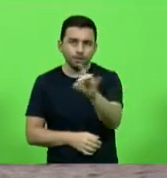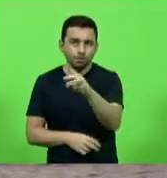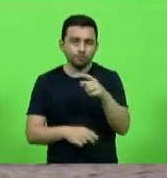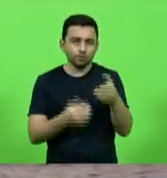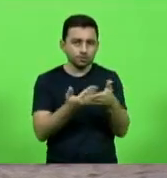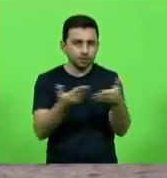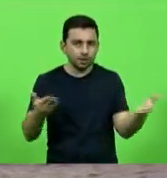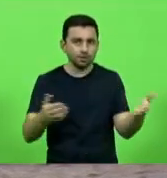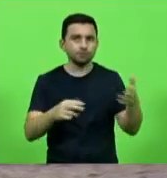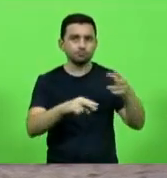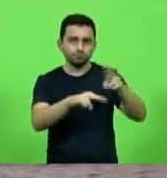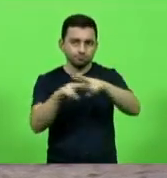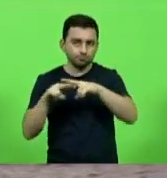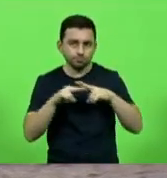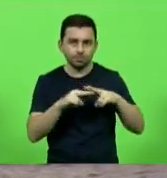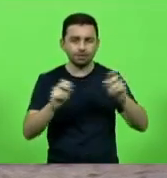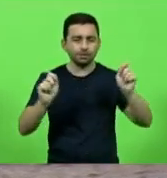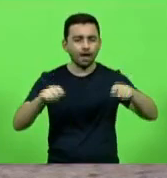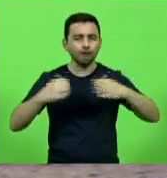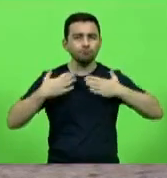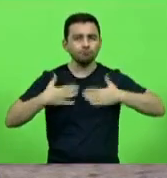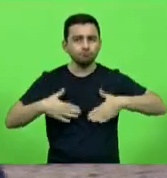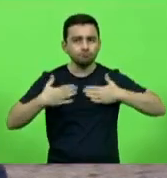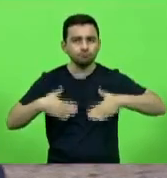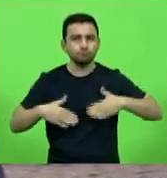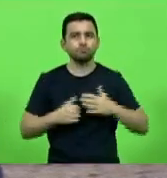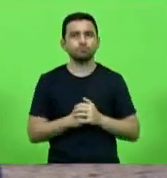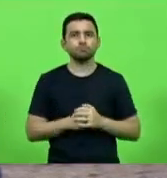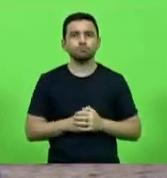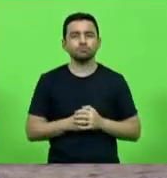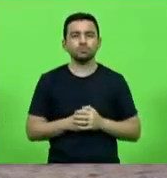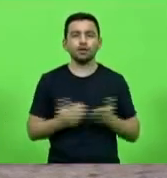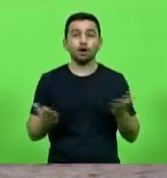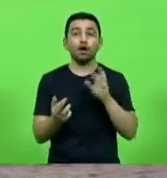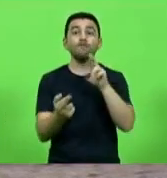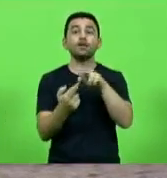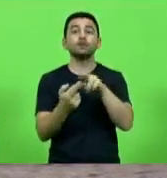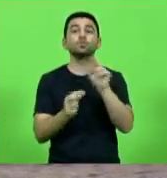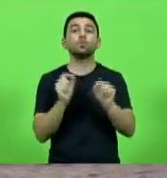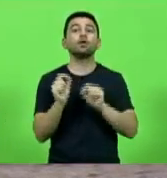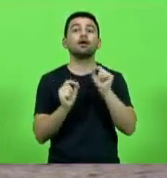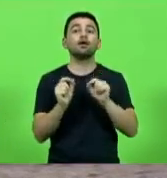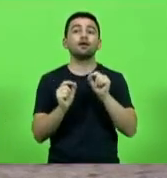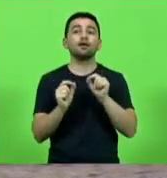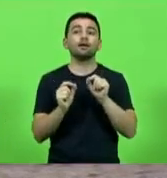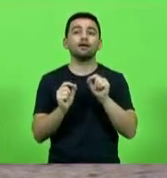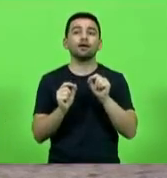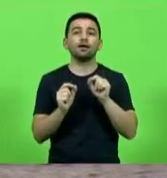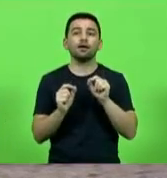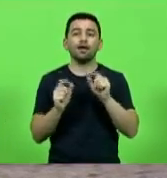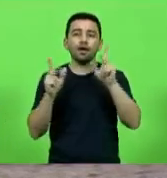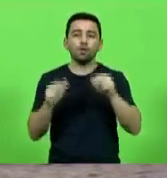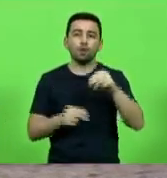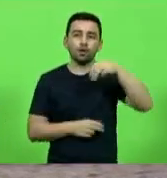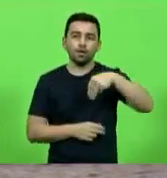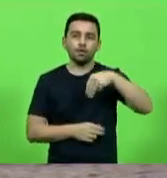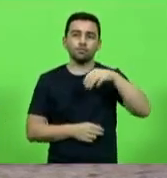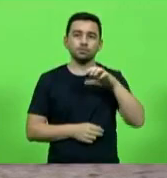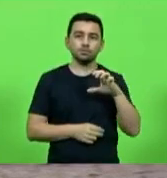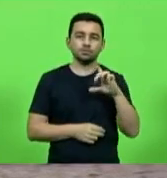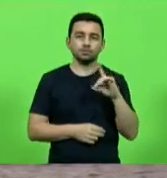vocês, trazendo algum alento. E olha a referência dele aqui, como canta Emicida